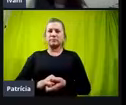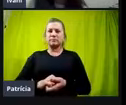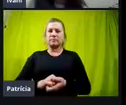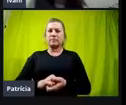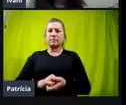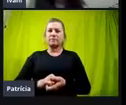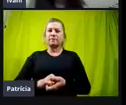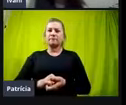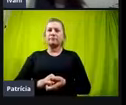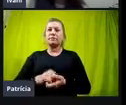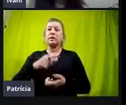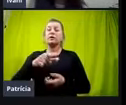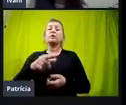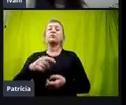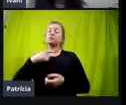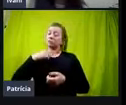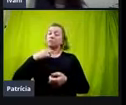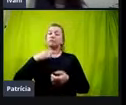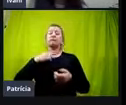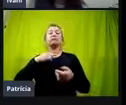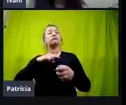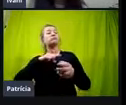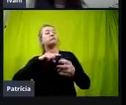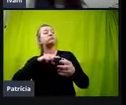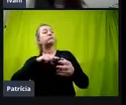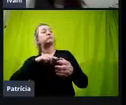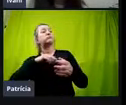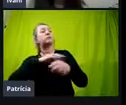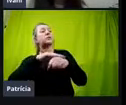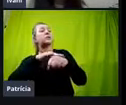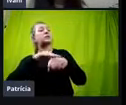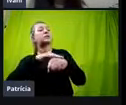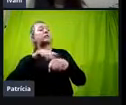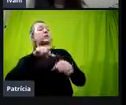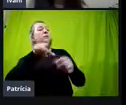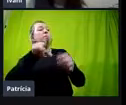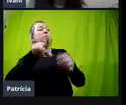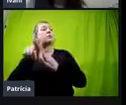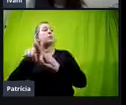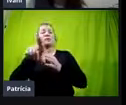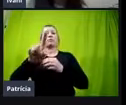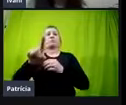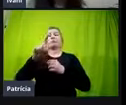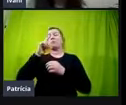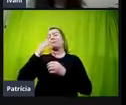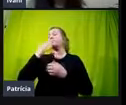O que você tem a me dizer? Ele olhou para mim e disse assim, não pede para minha mãe, porque eu não quero usar.